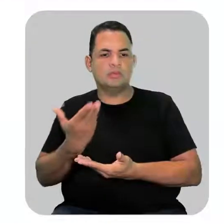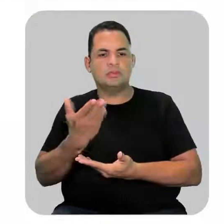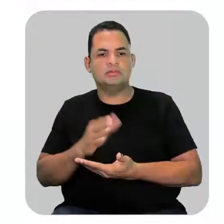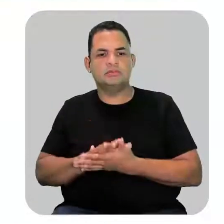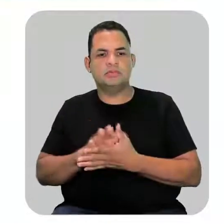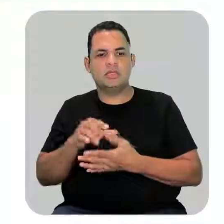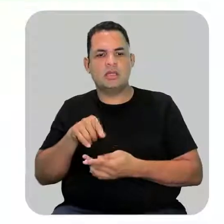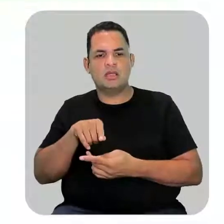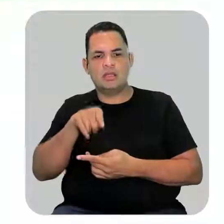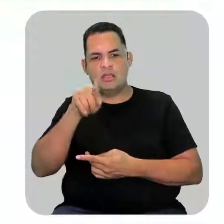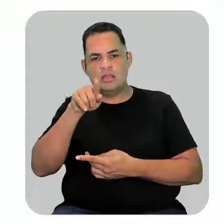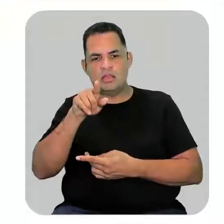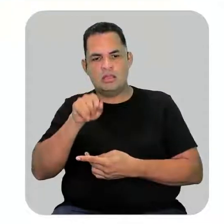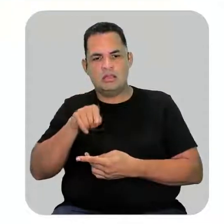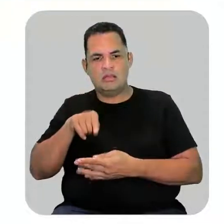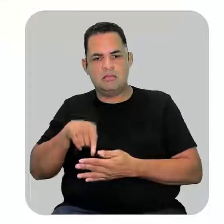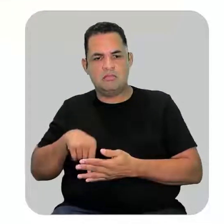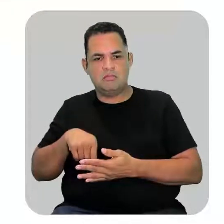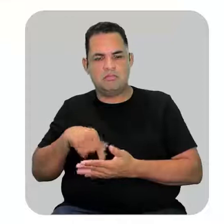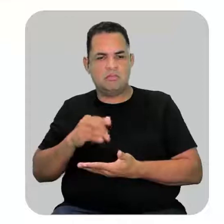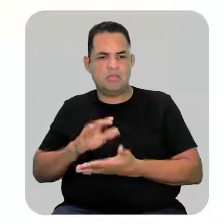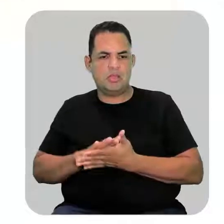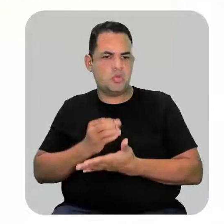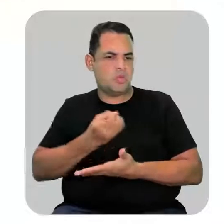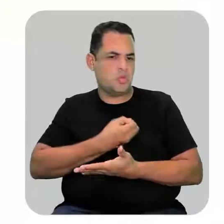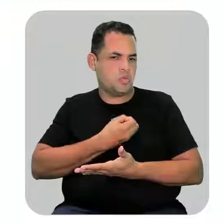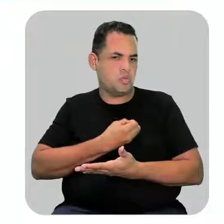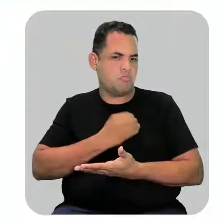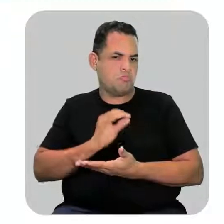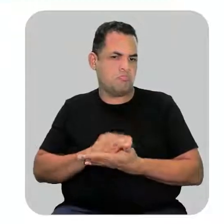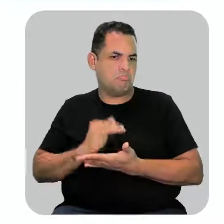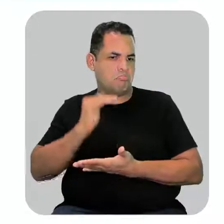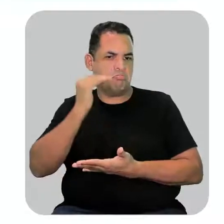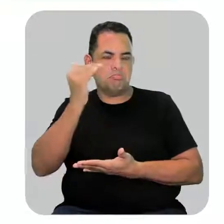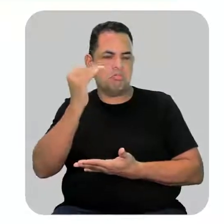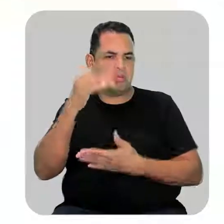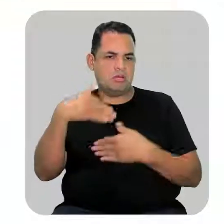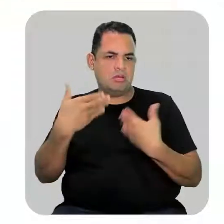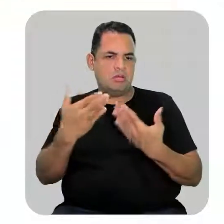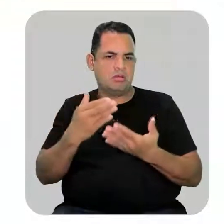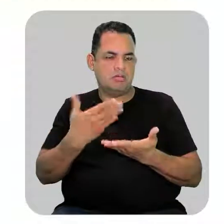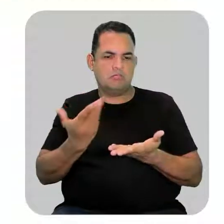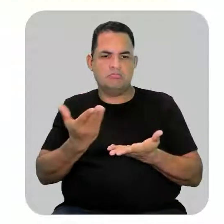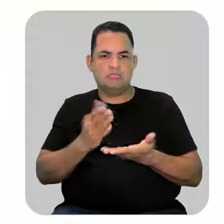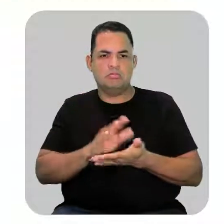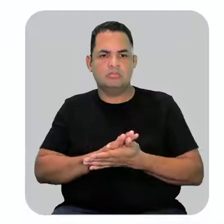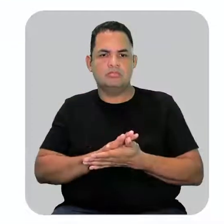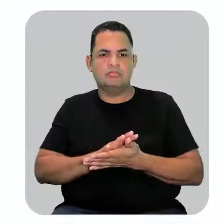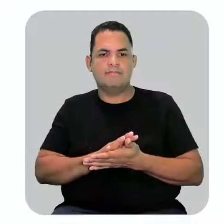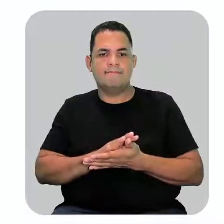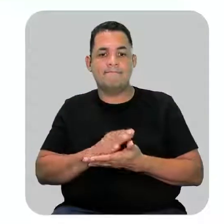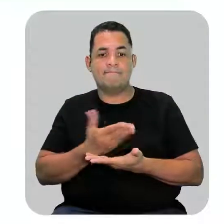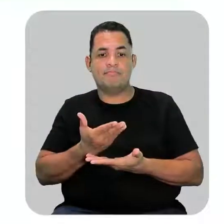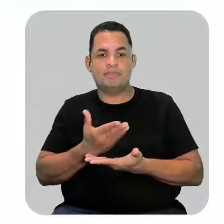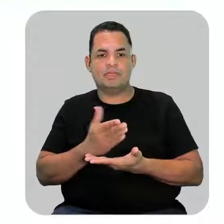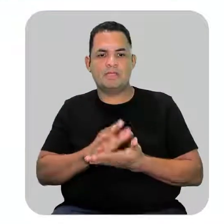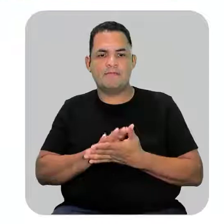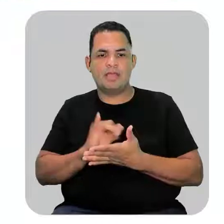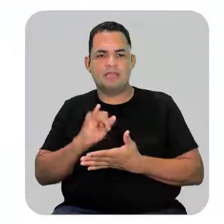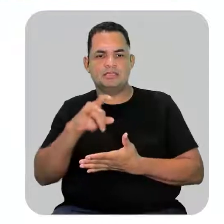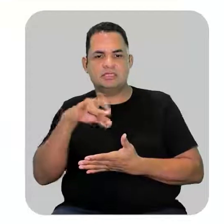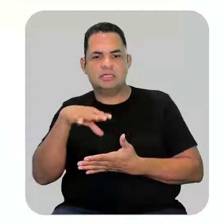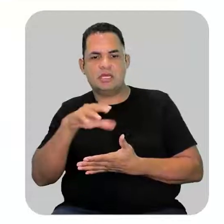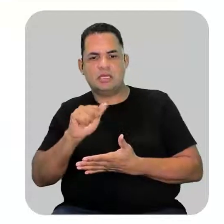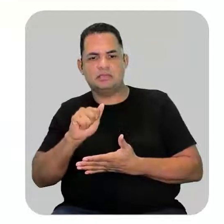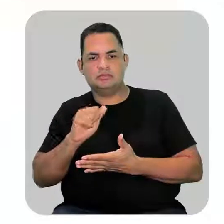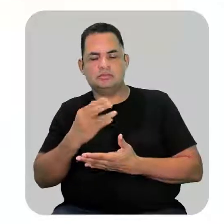ramificação aqui vai ficar com um valor maior, o que importa nesse caso dos alcenos é que a minha insaturação